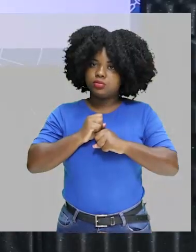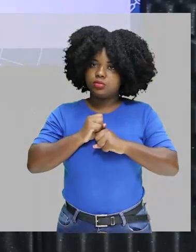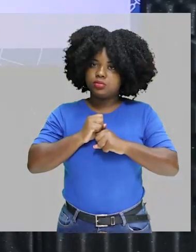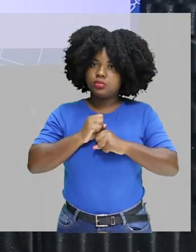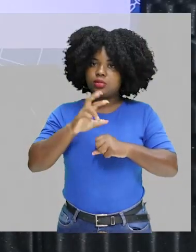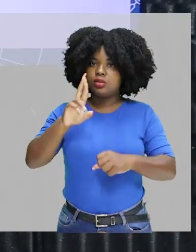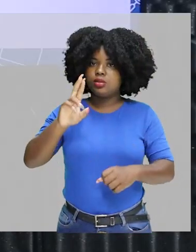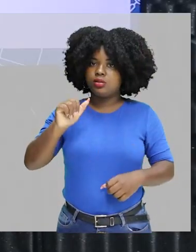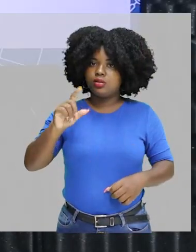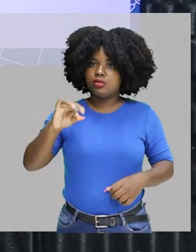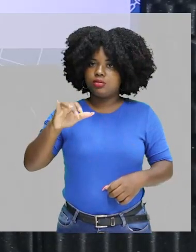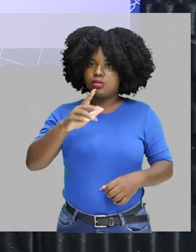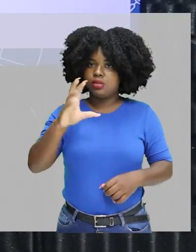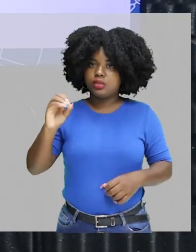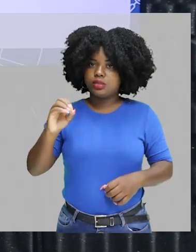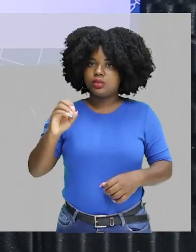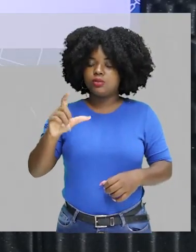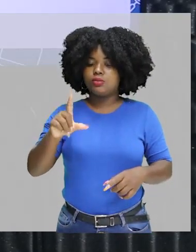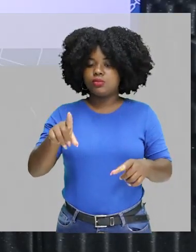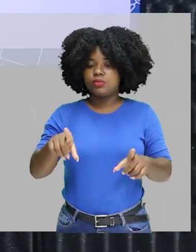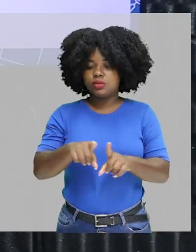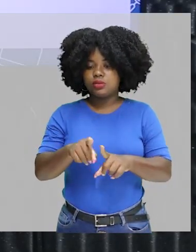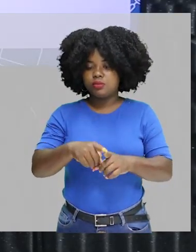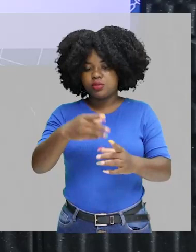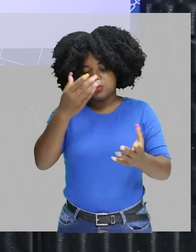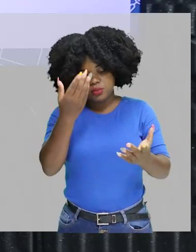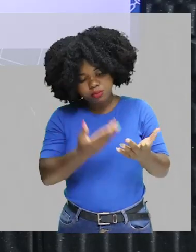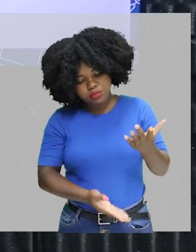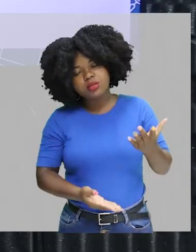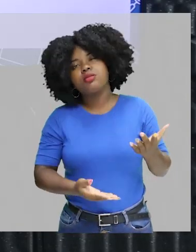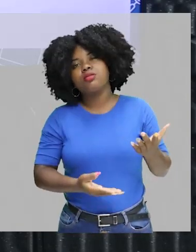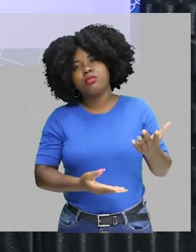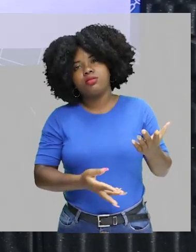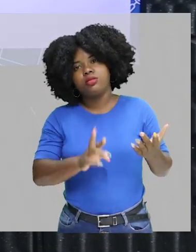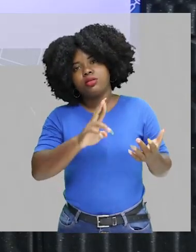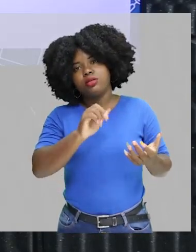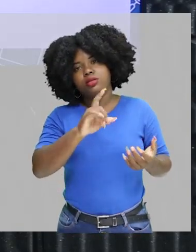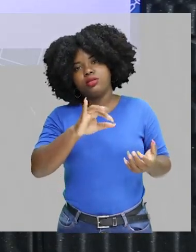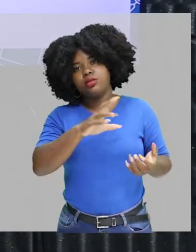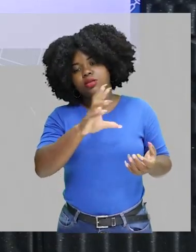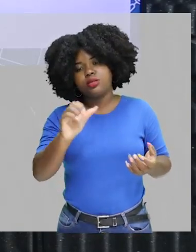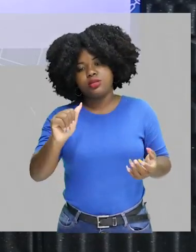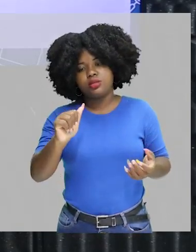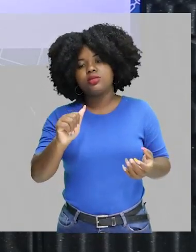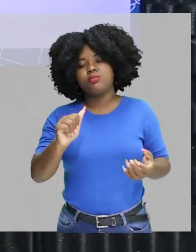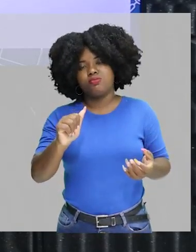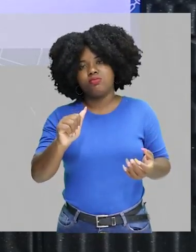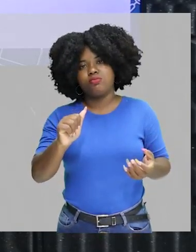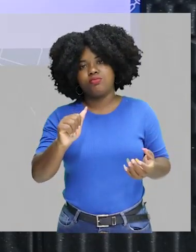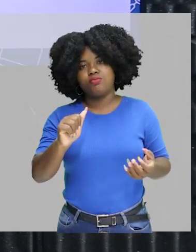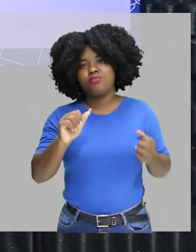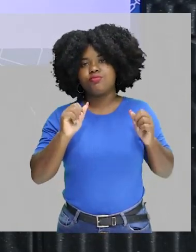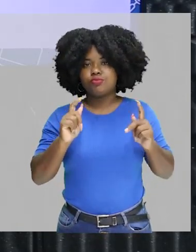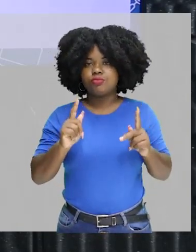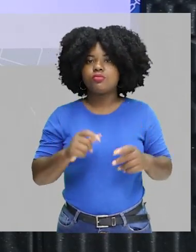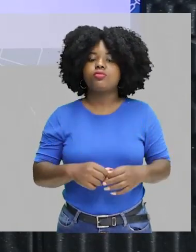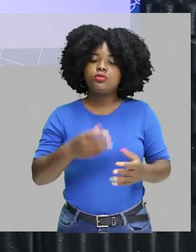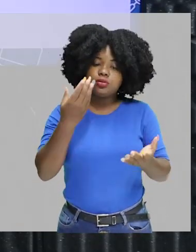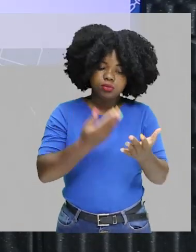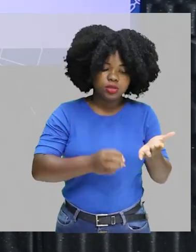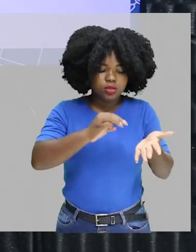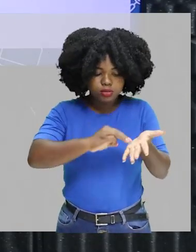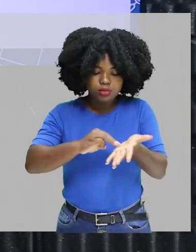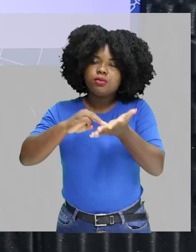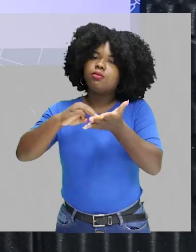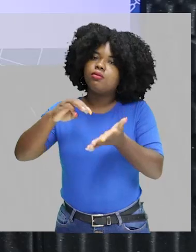perda dessa radiação. Então, ele vai ter uma perda de massa, ele vai se desintegrar. E toda vez que um